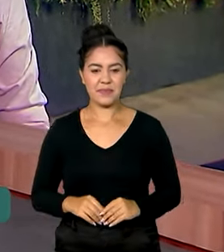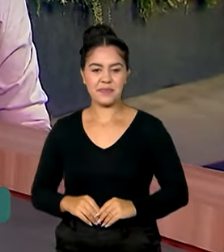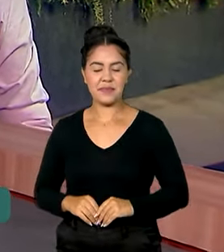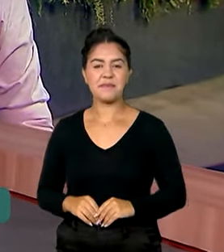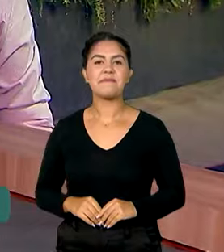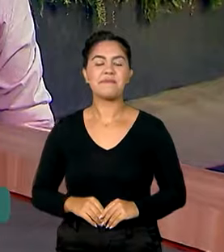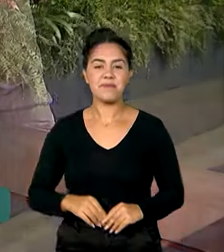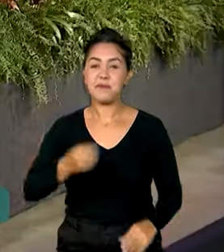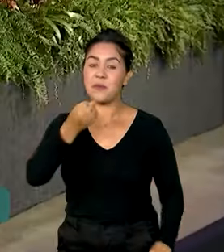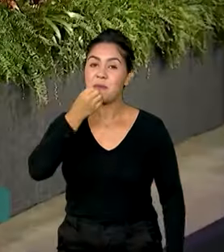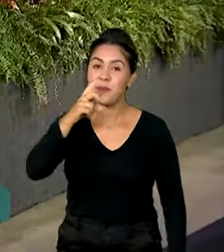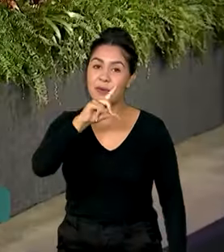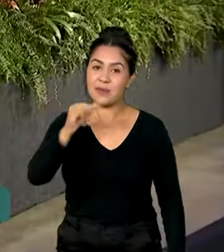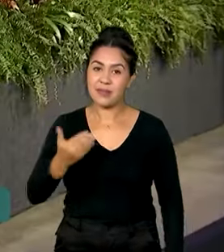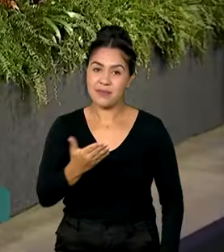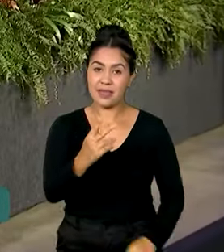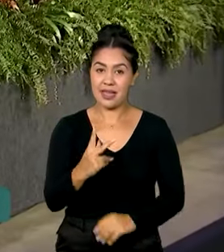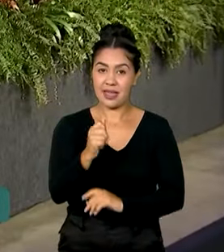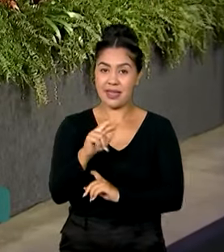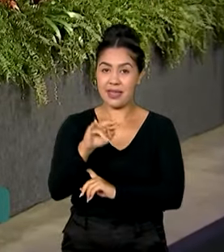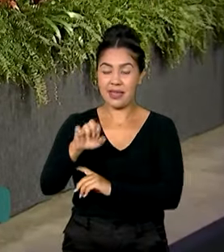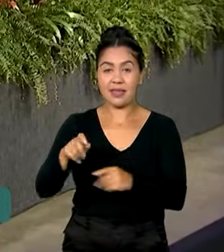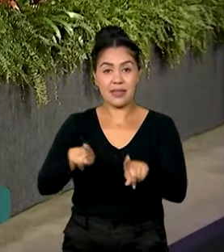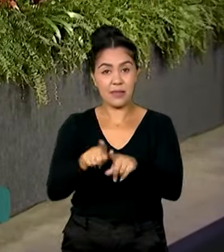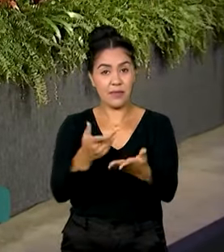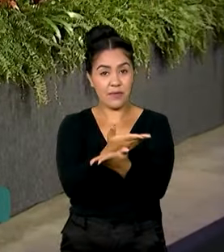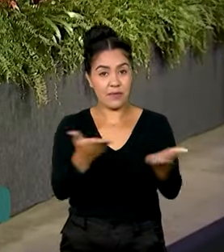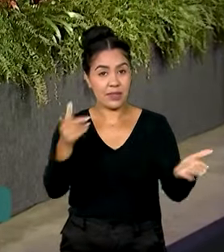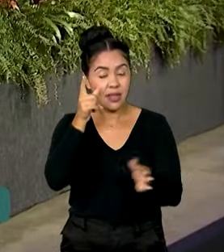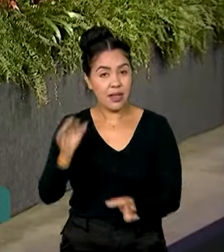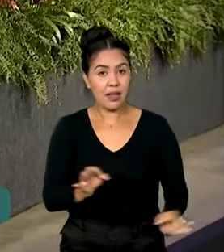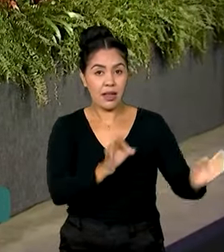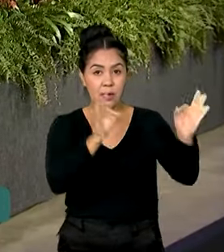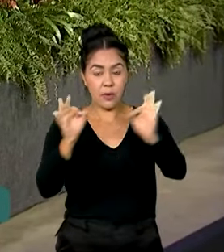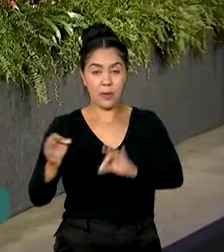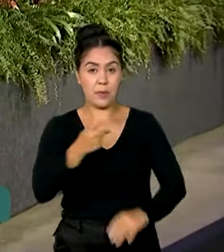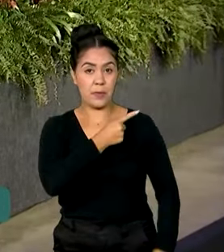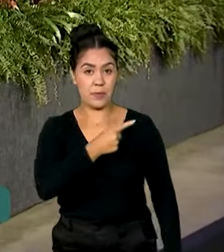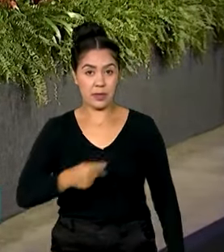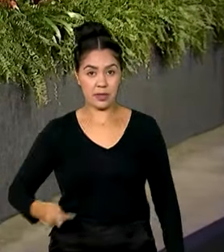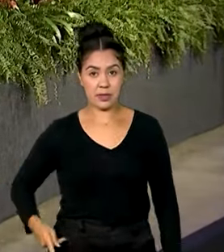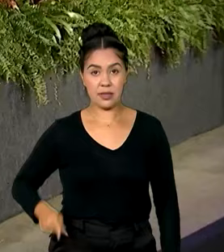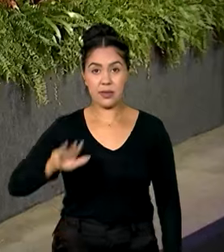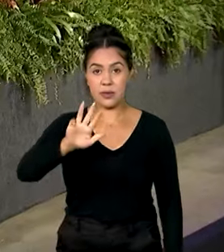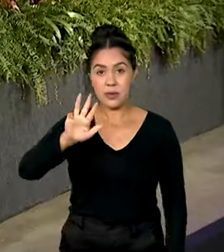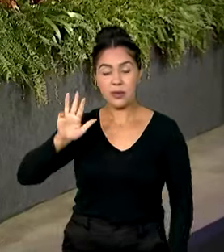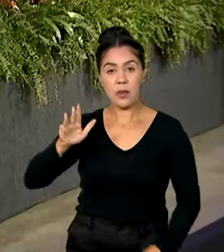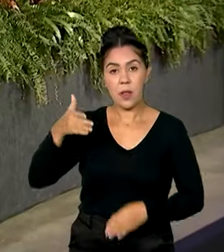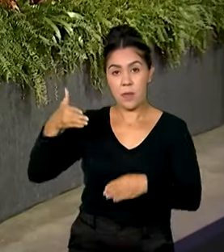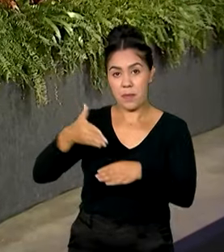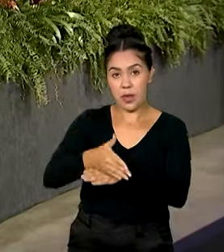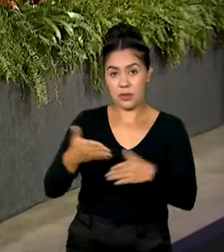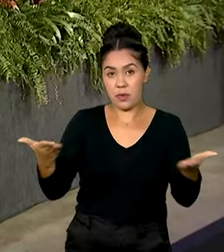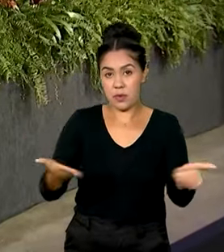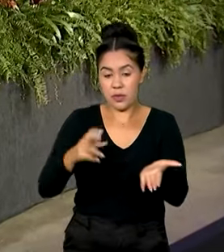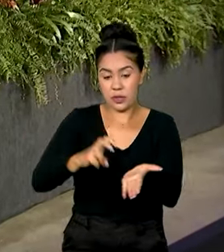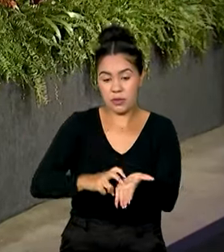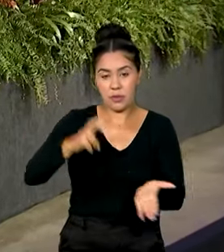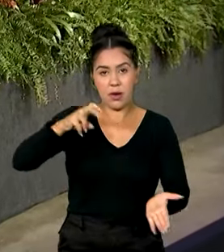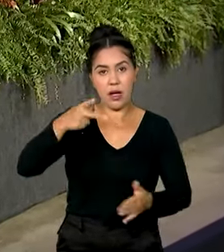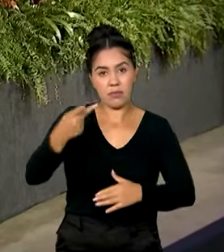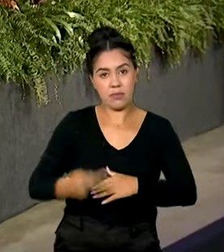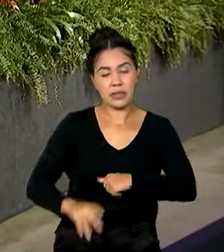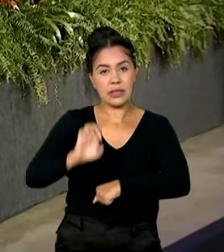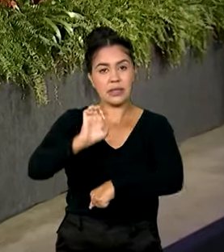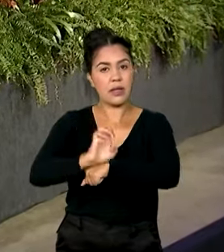Bom dia, Karine. Bom dia para todos que nos assistem. O presidente Luiz Inácio Lula da Silva participa agora de manhã aqui em São Paulo